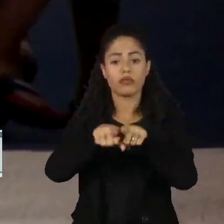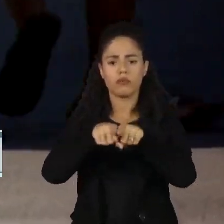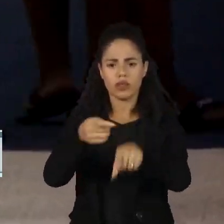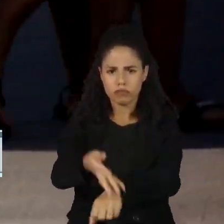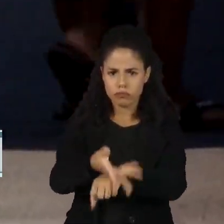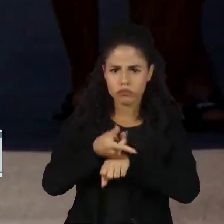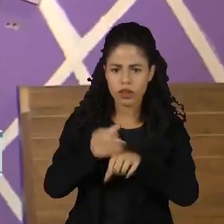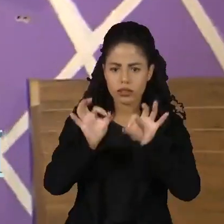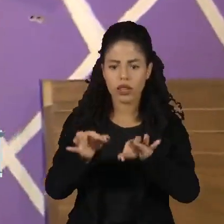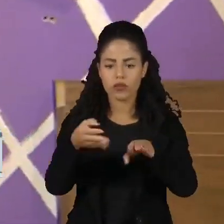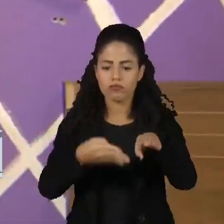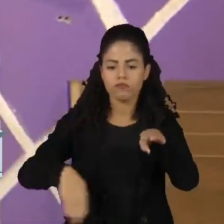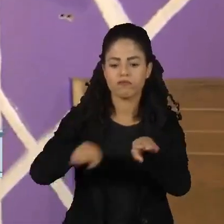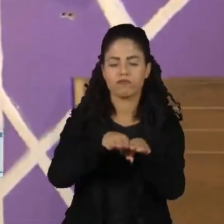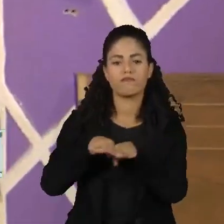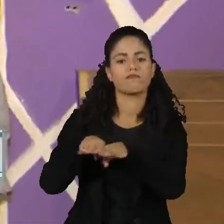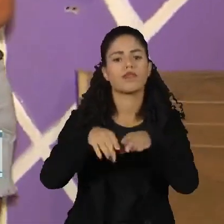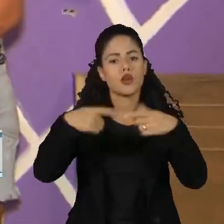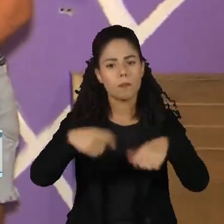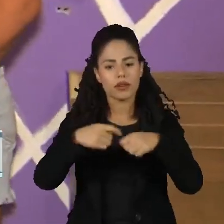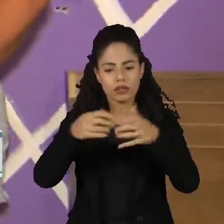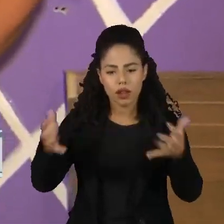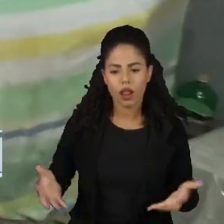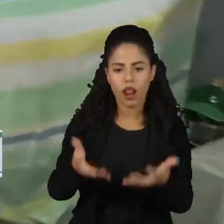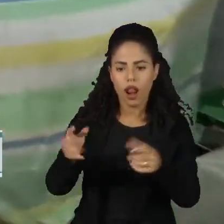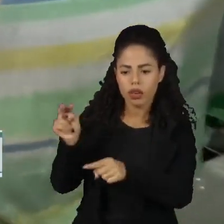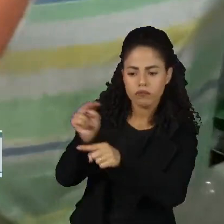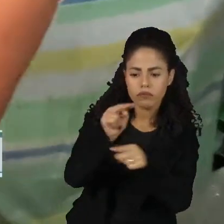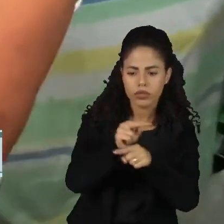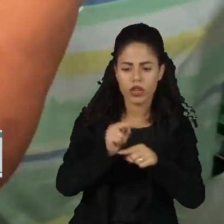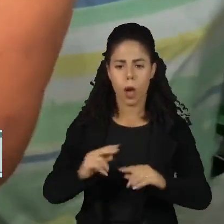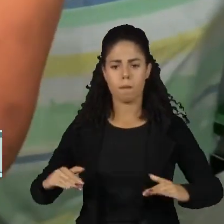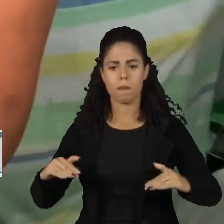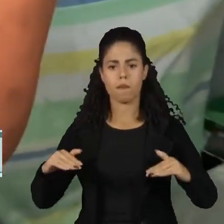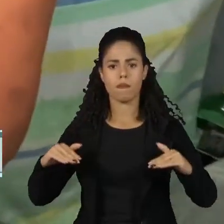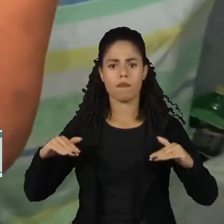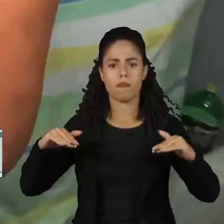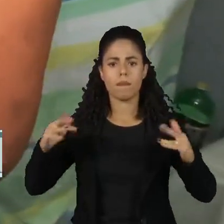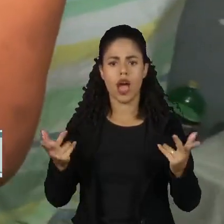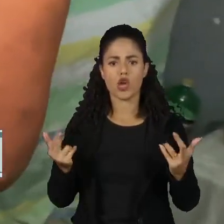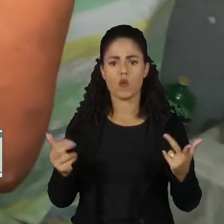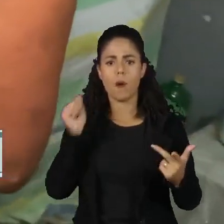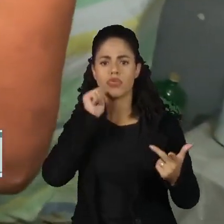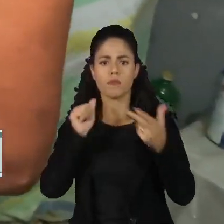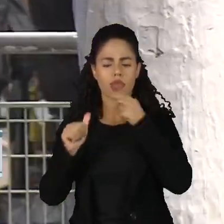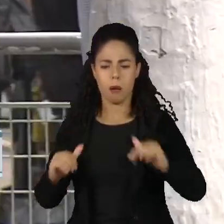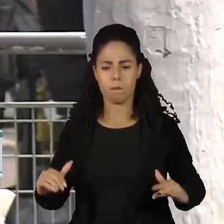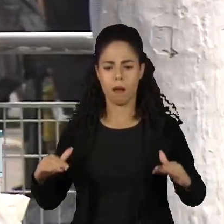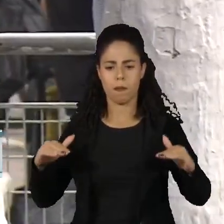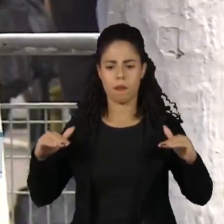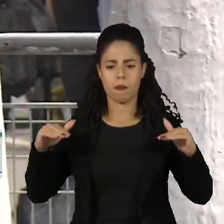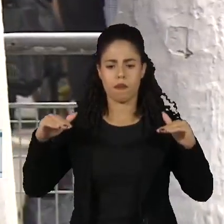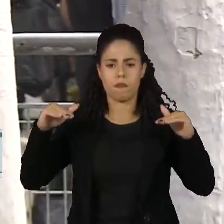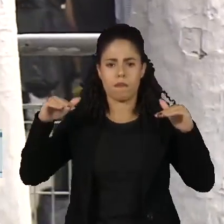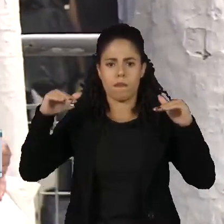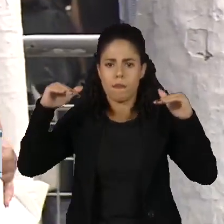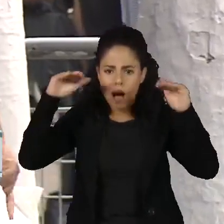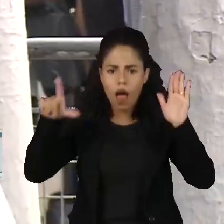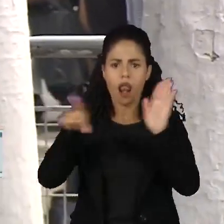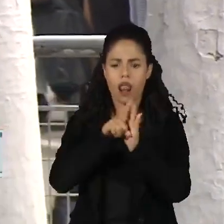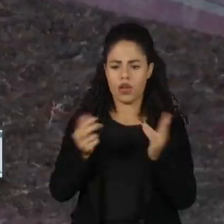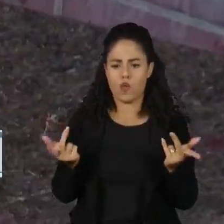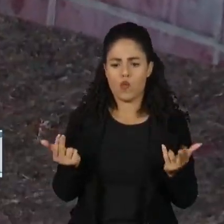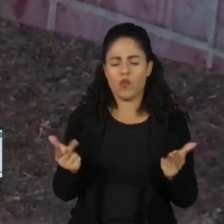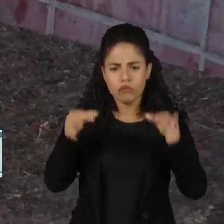de gênero deve começar cedo, na criação de meninos e meninas, e passa também pela necessidade de leis que garantam a